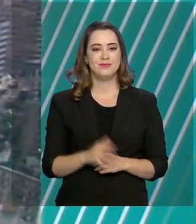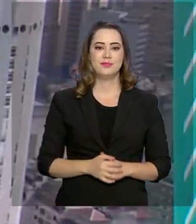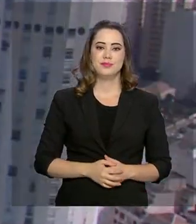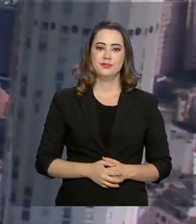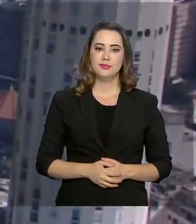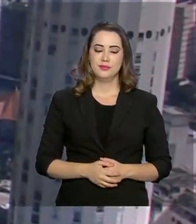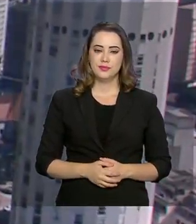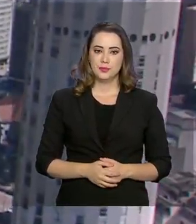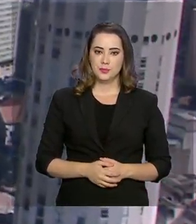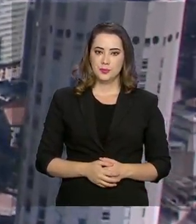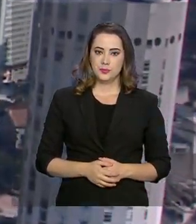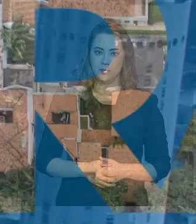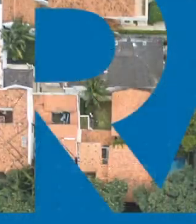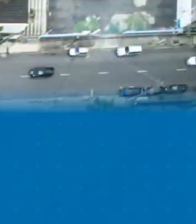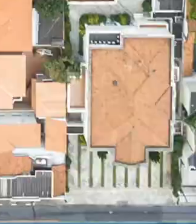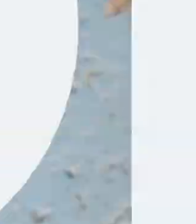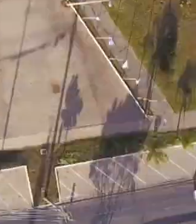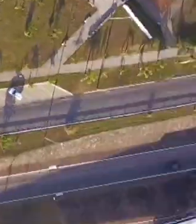e até amanhã.